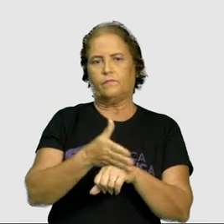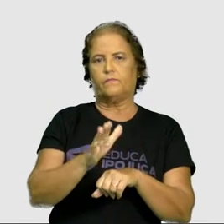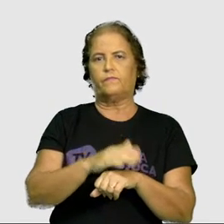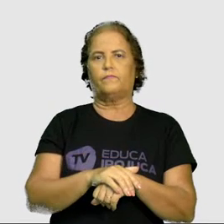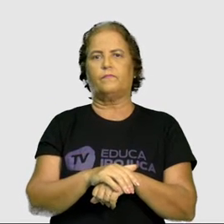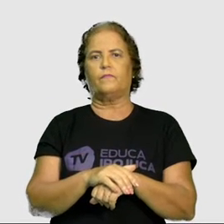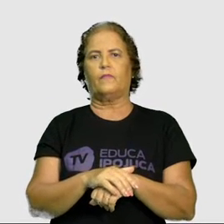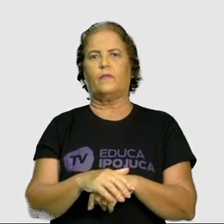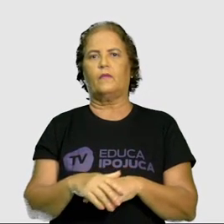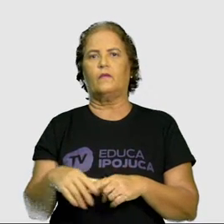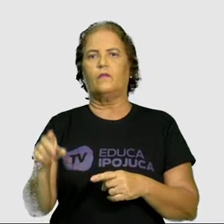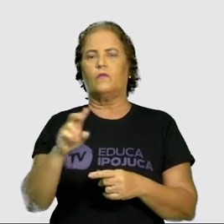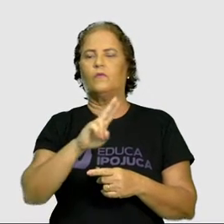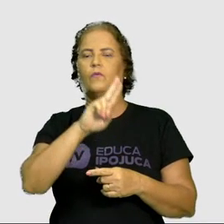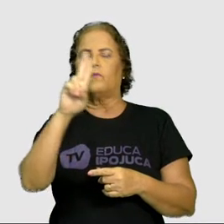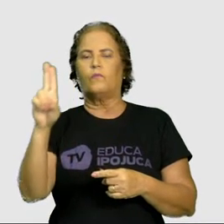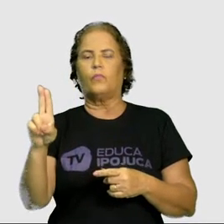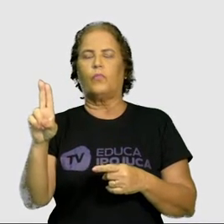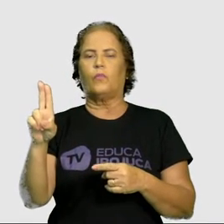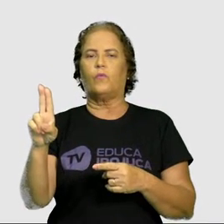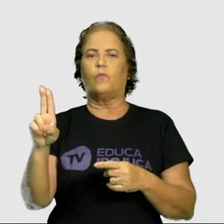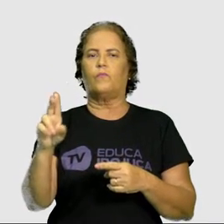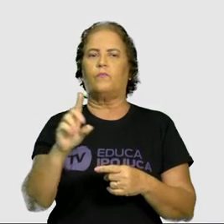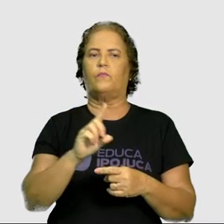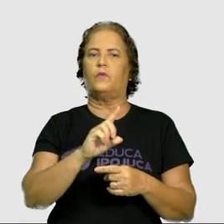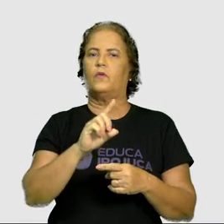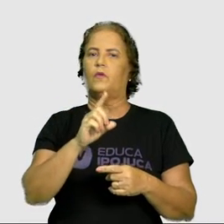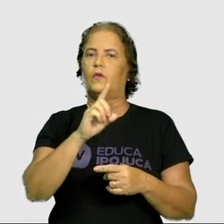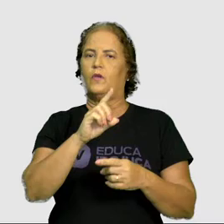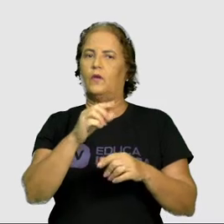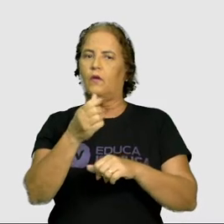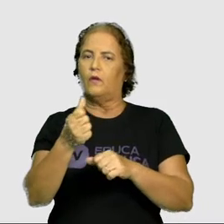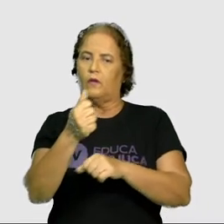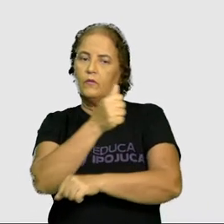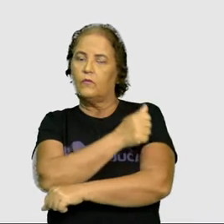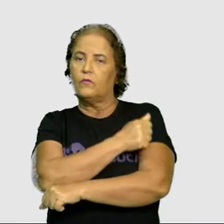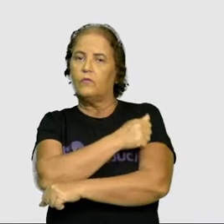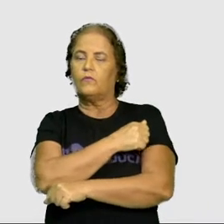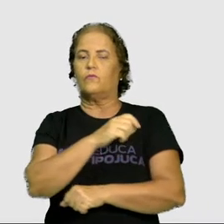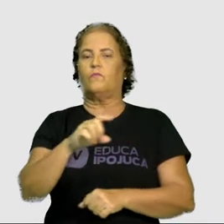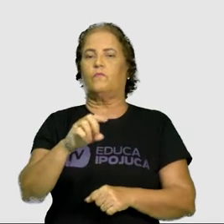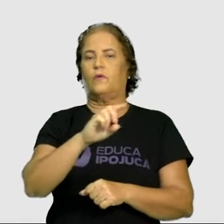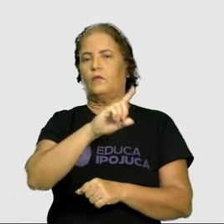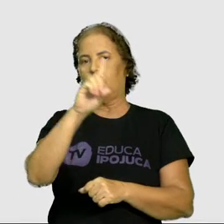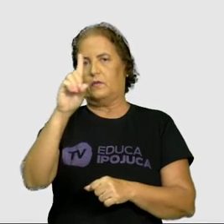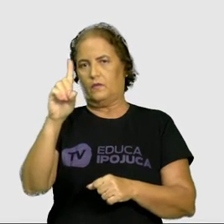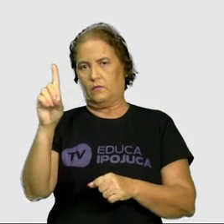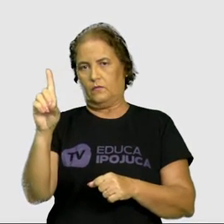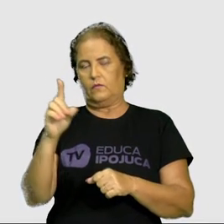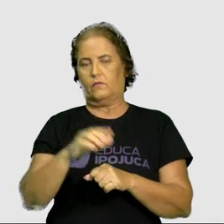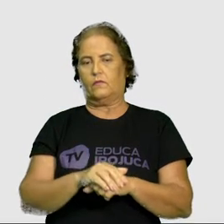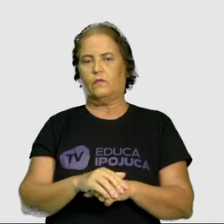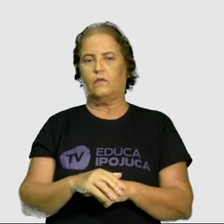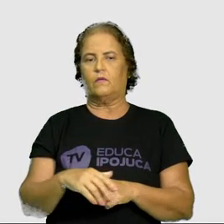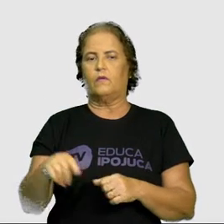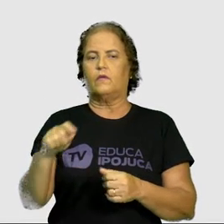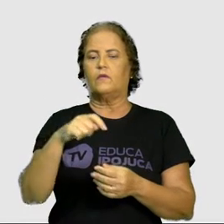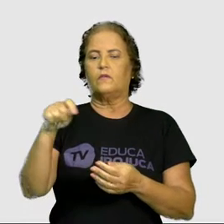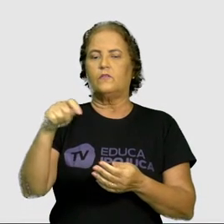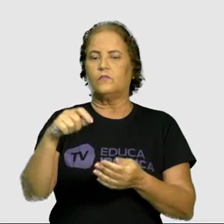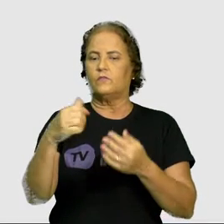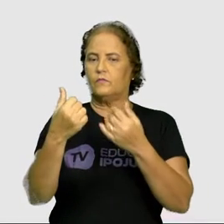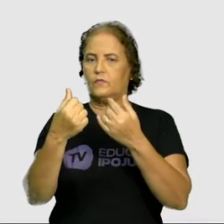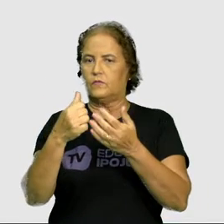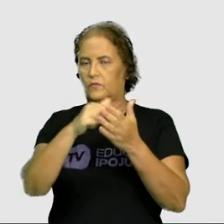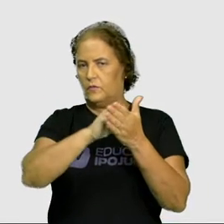Sendo assim, coloque o seu nome, a turma e a data. E escreva aí, atividade. Escreva nomes ou